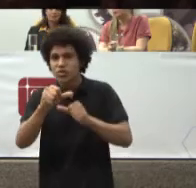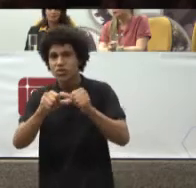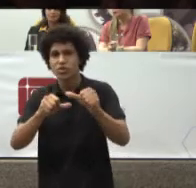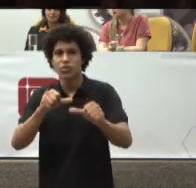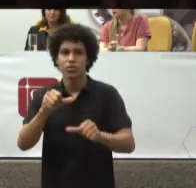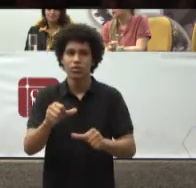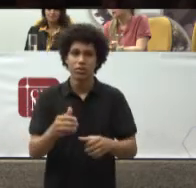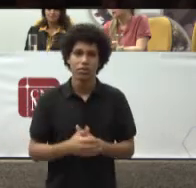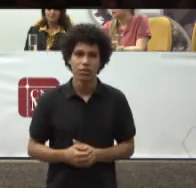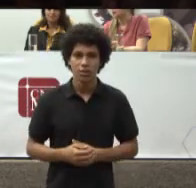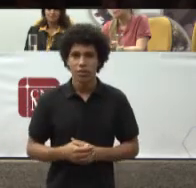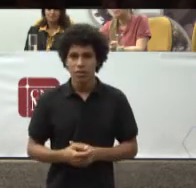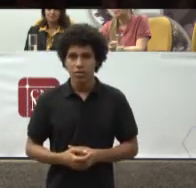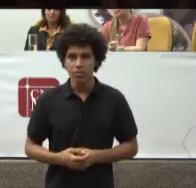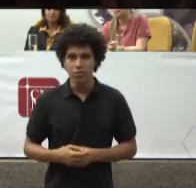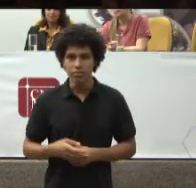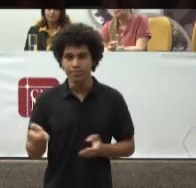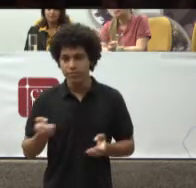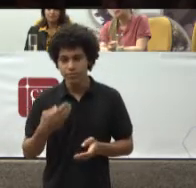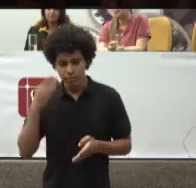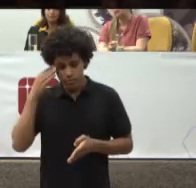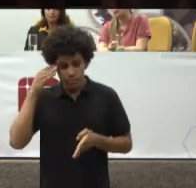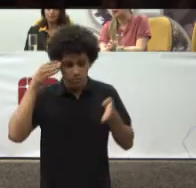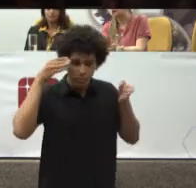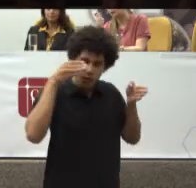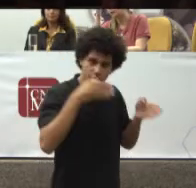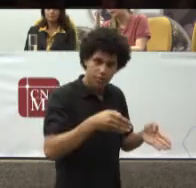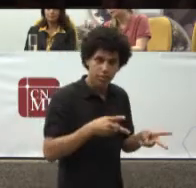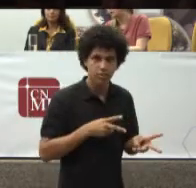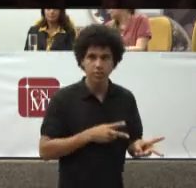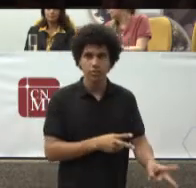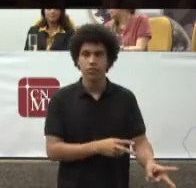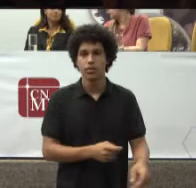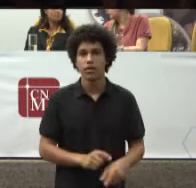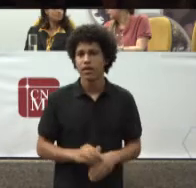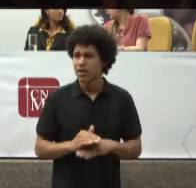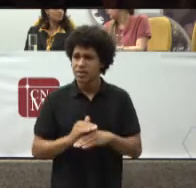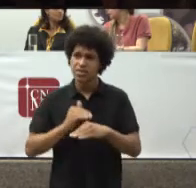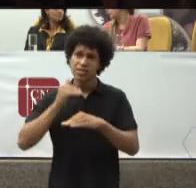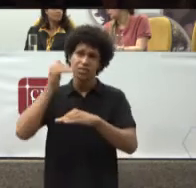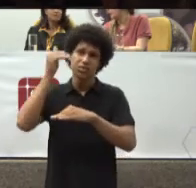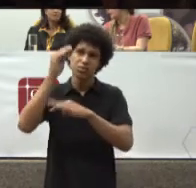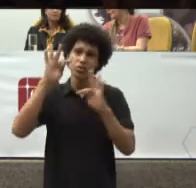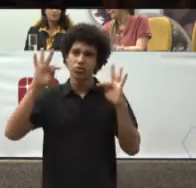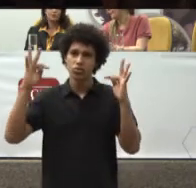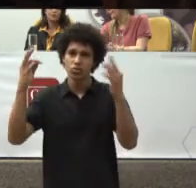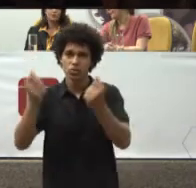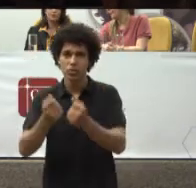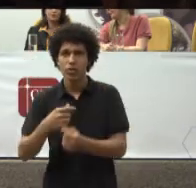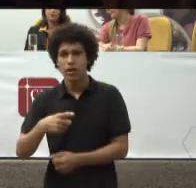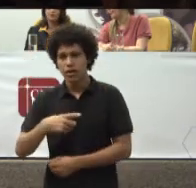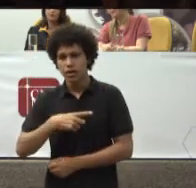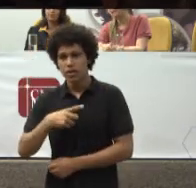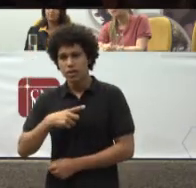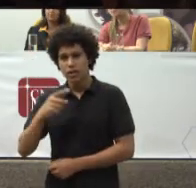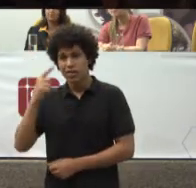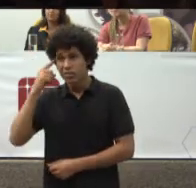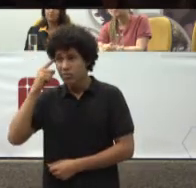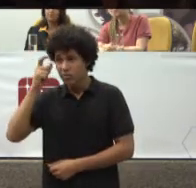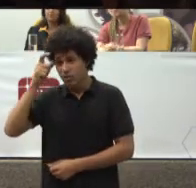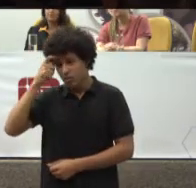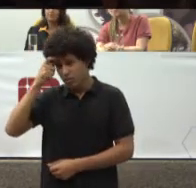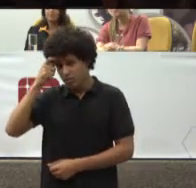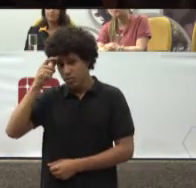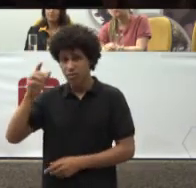Ter Esse foco Mantido E acima De tudo Que tem A exata Noção De que Nossa função É